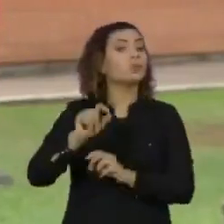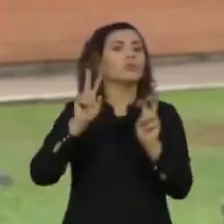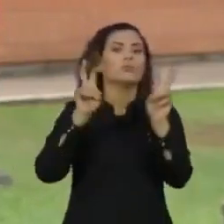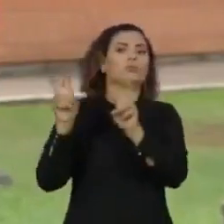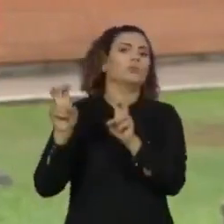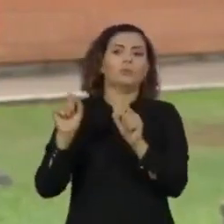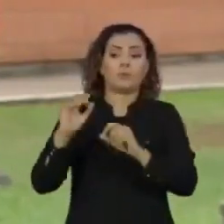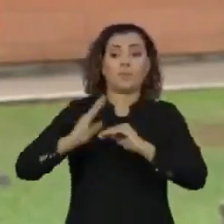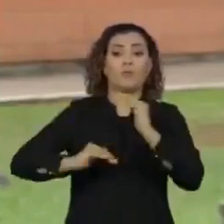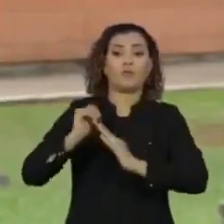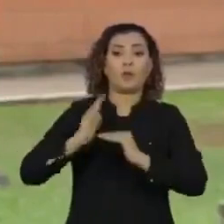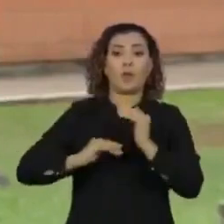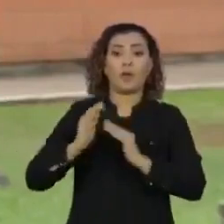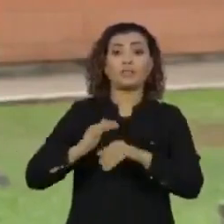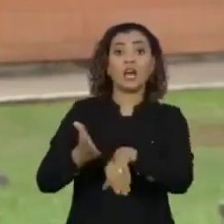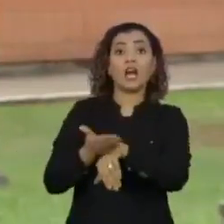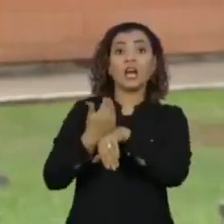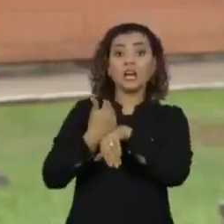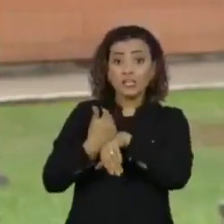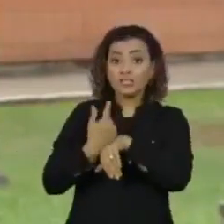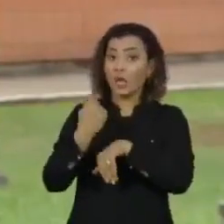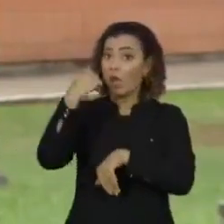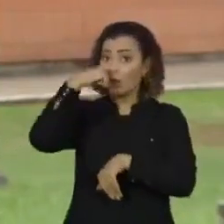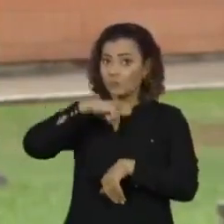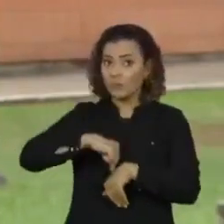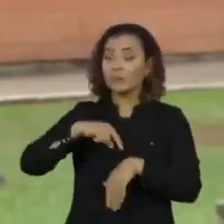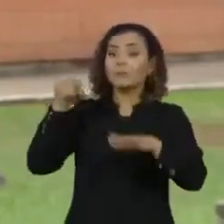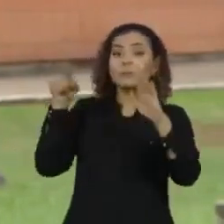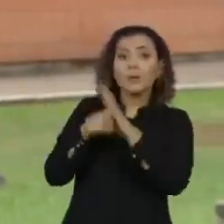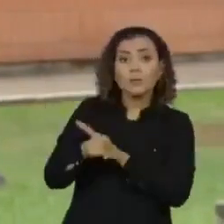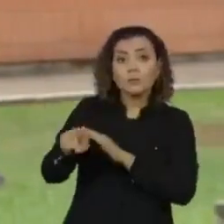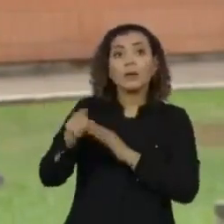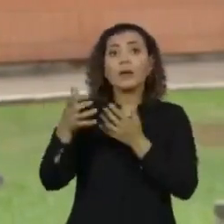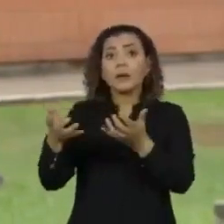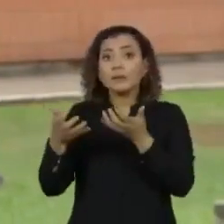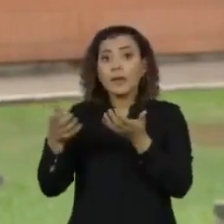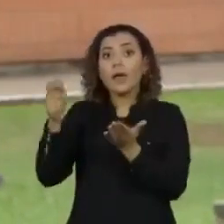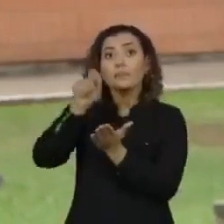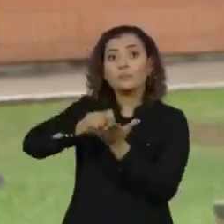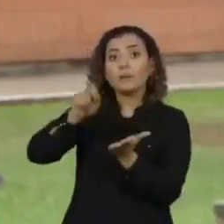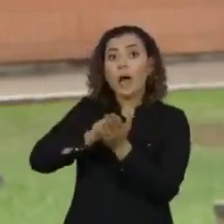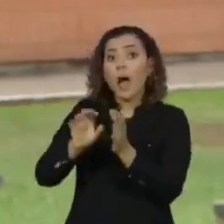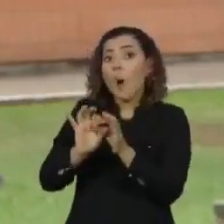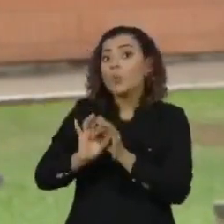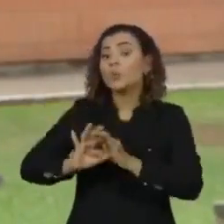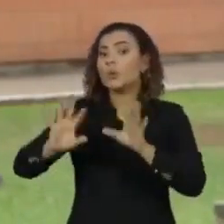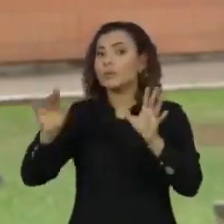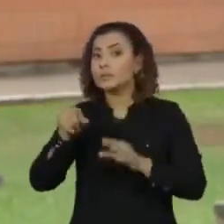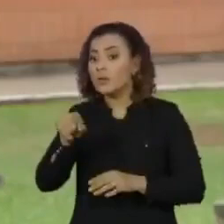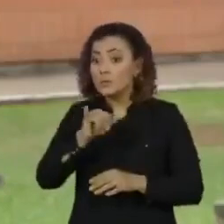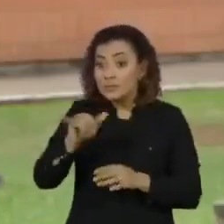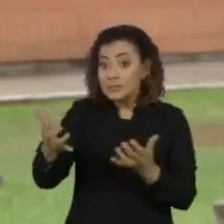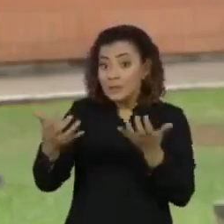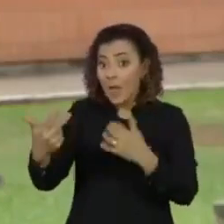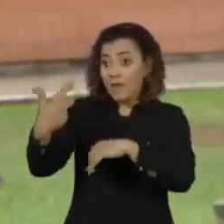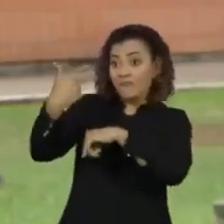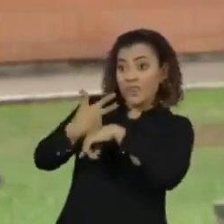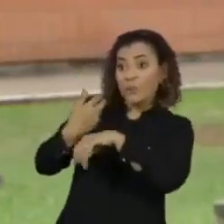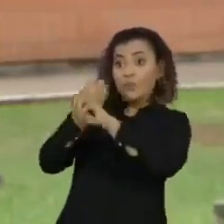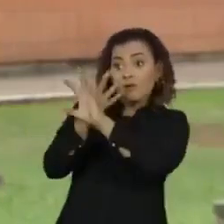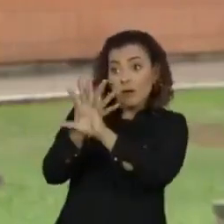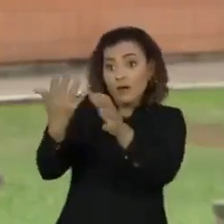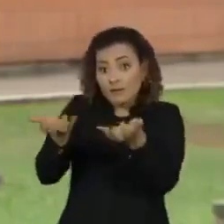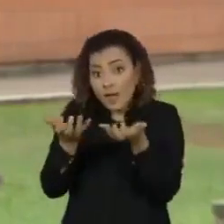que os próprios pacientes, antes de serem entubados, deixem por escrito uma autorização para que as